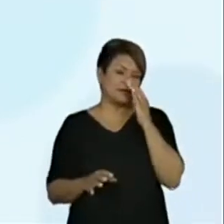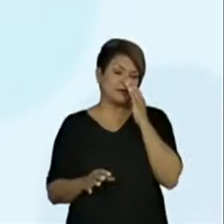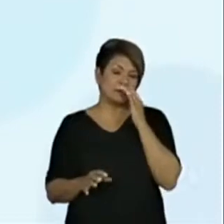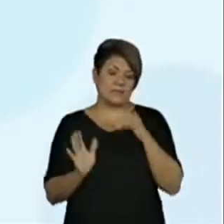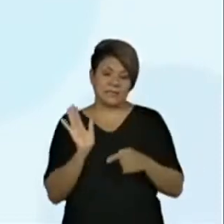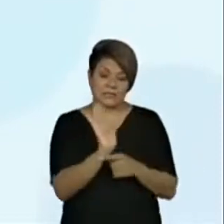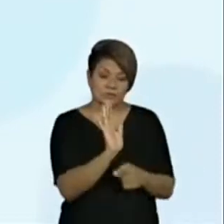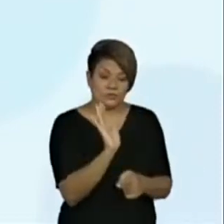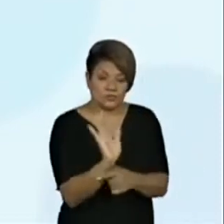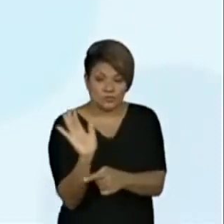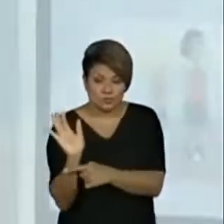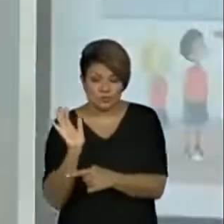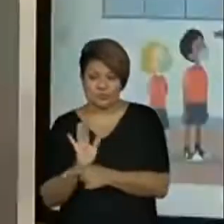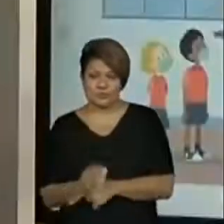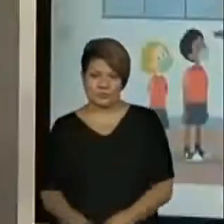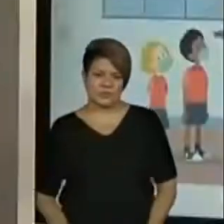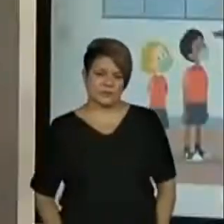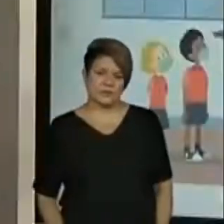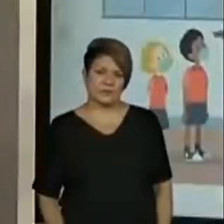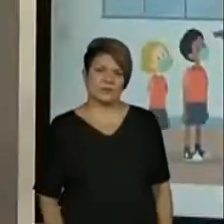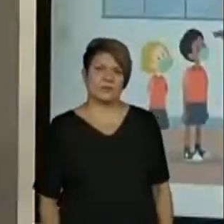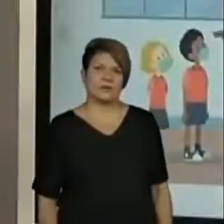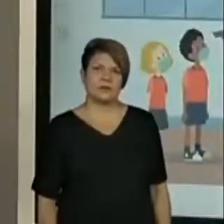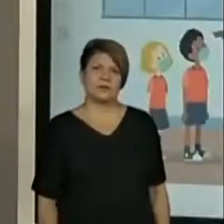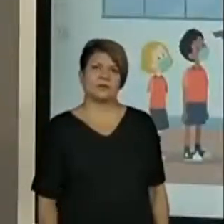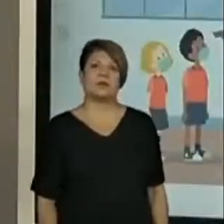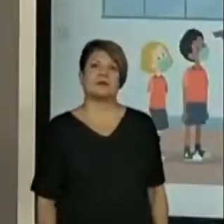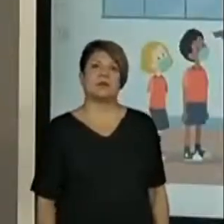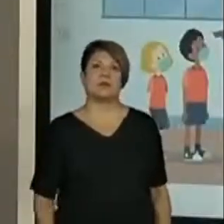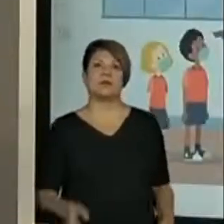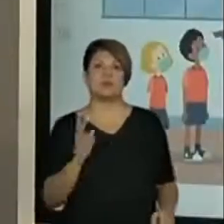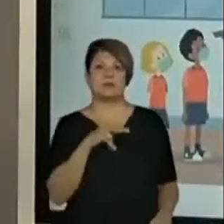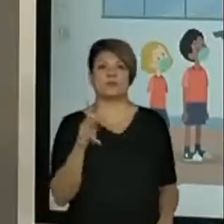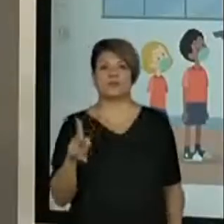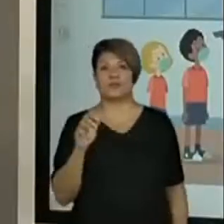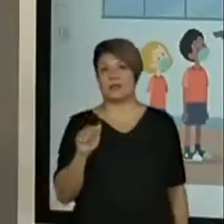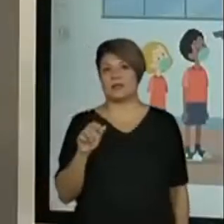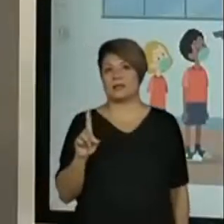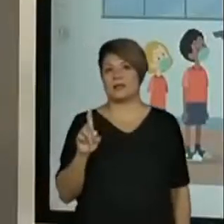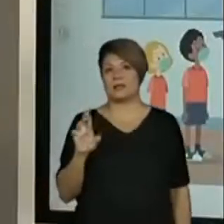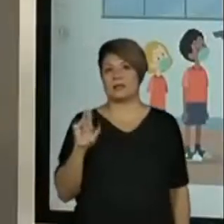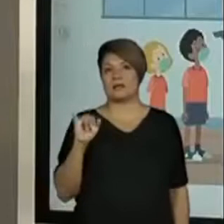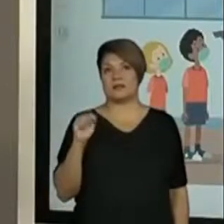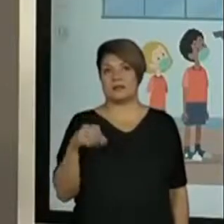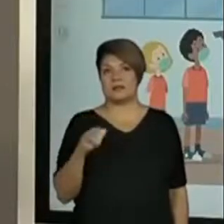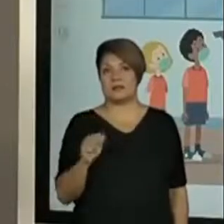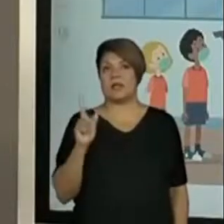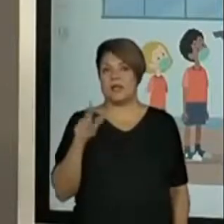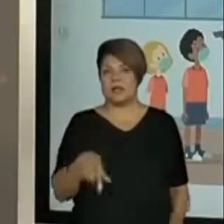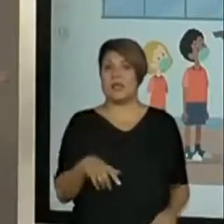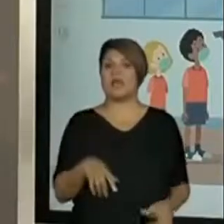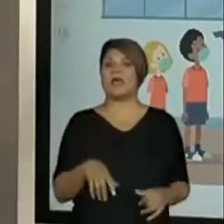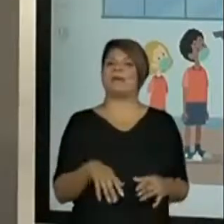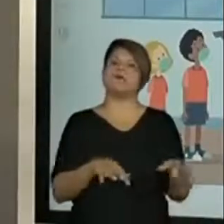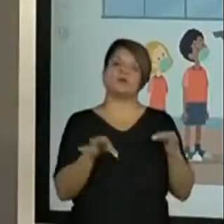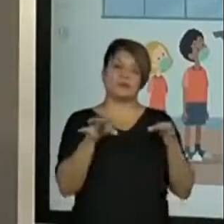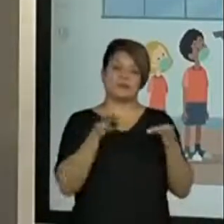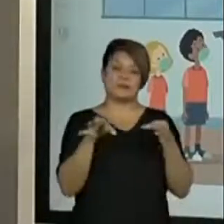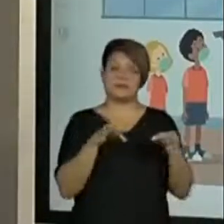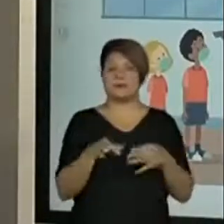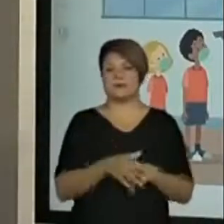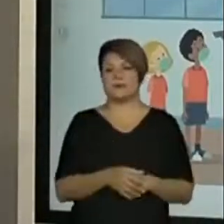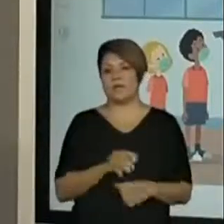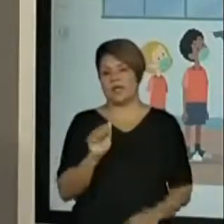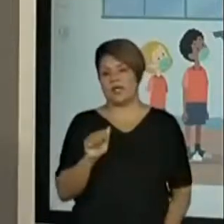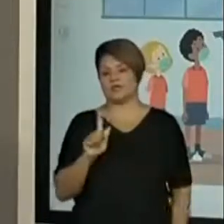ajuda. Por isso que ele é, como a professora Adriana falou ali, agente de organização. E aí,